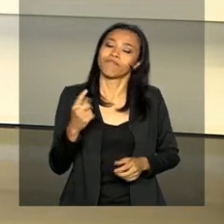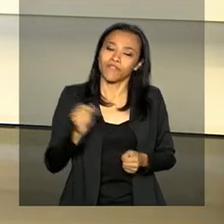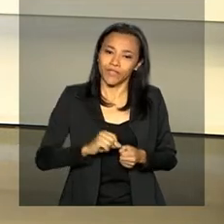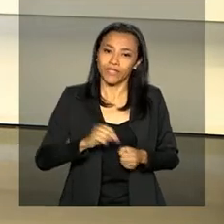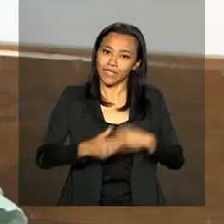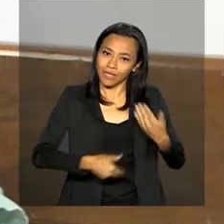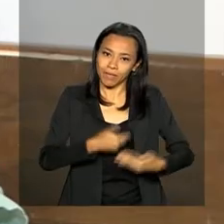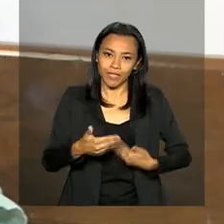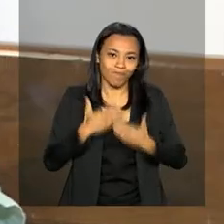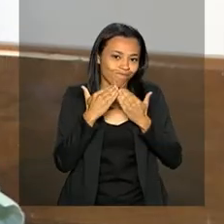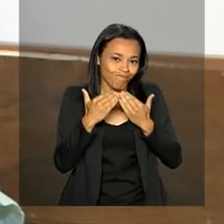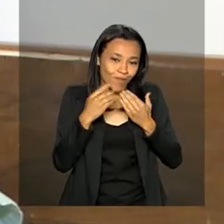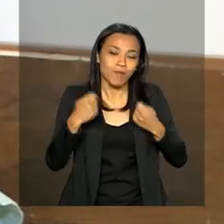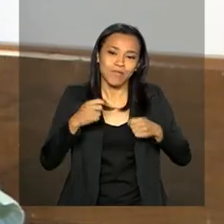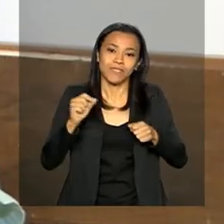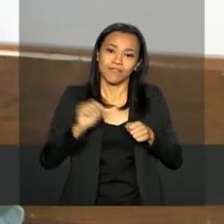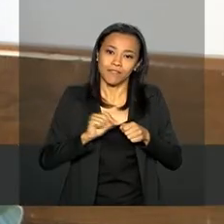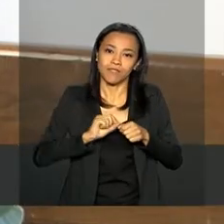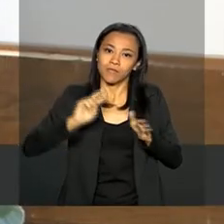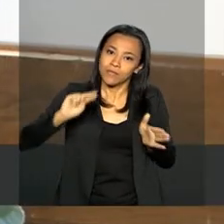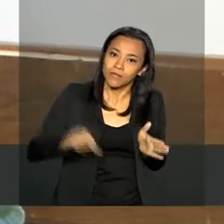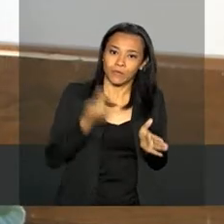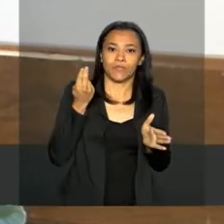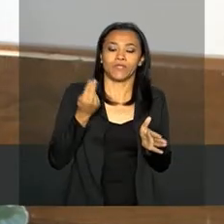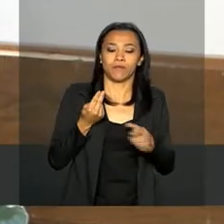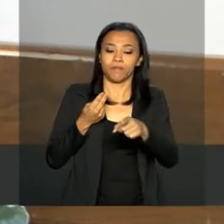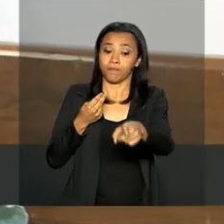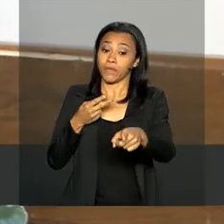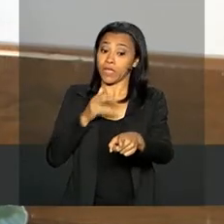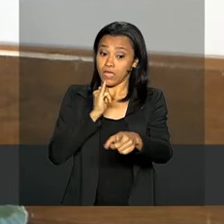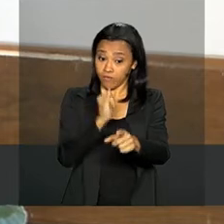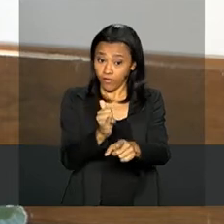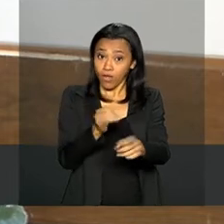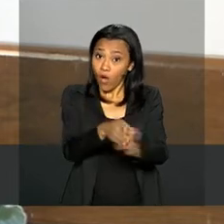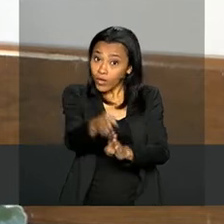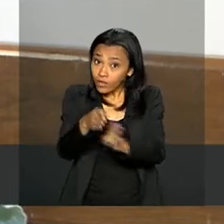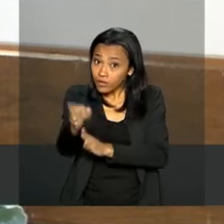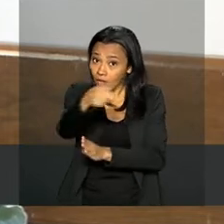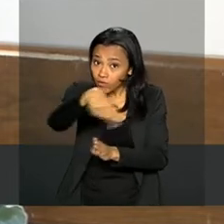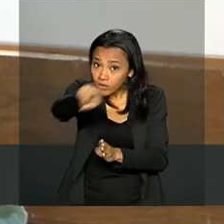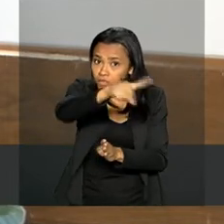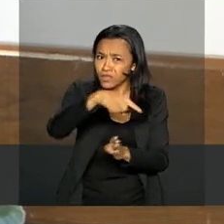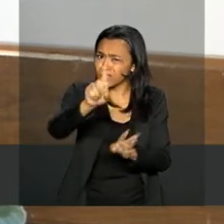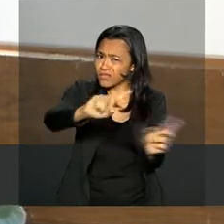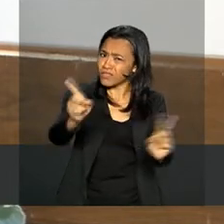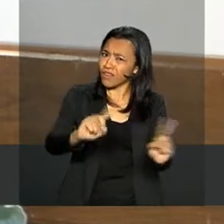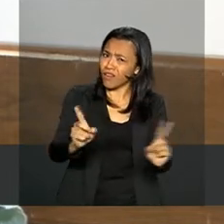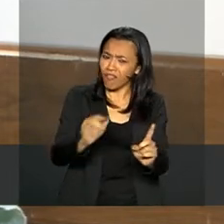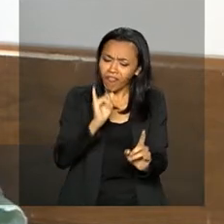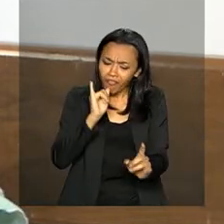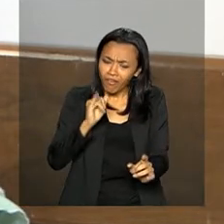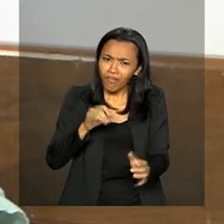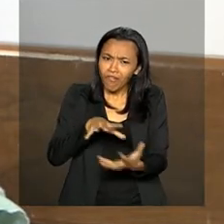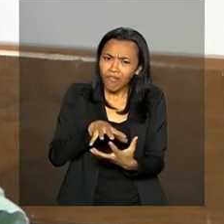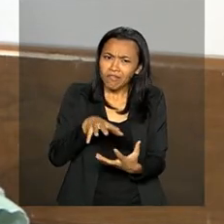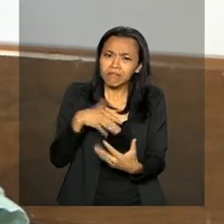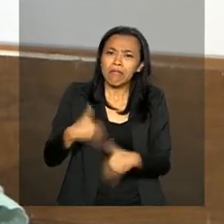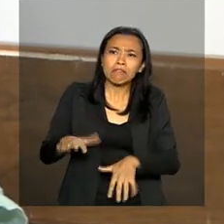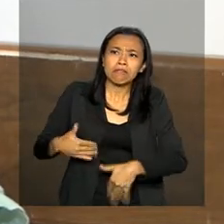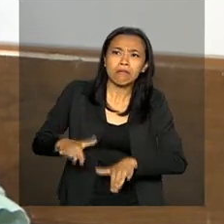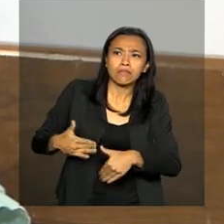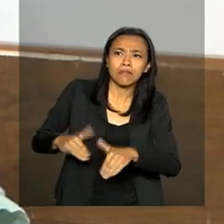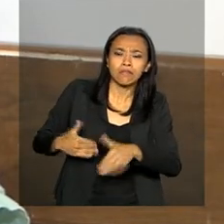não ser operar. Quero orientar qualquer pessoa que tiver necessidade, que não deixa ficar velho o problema, para não ter